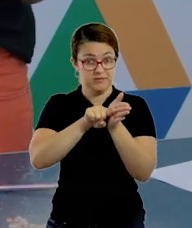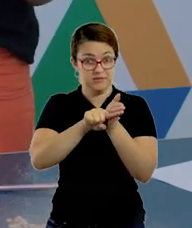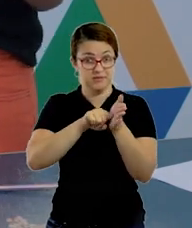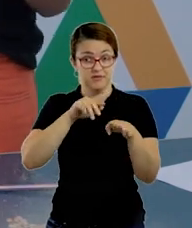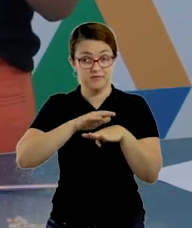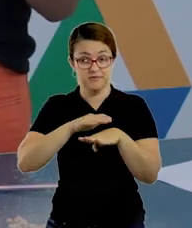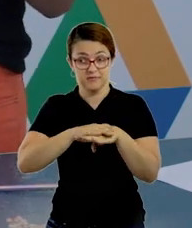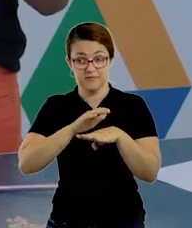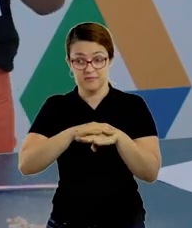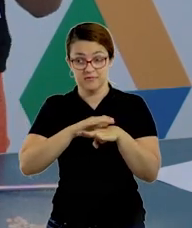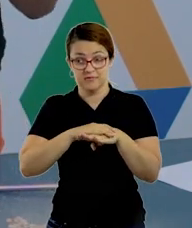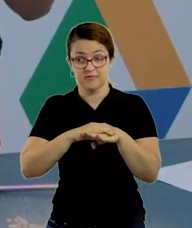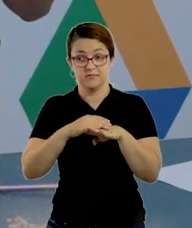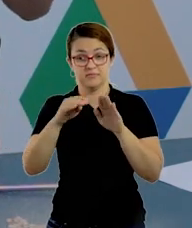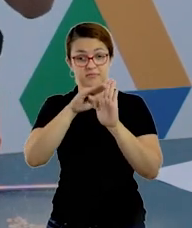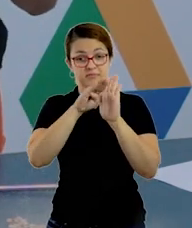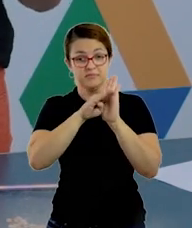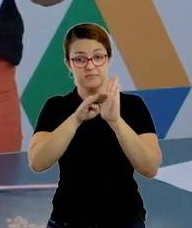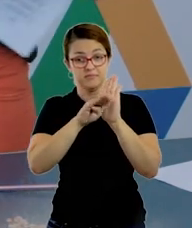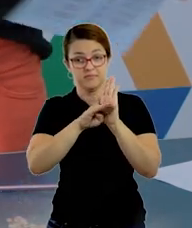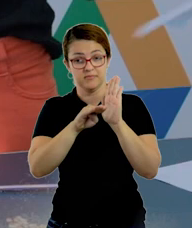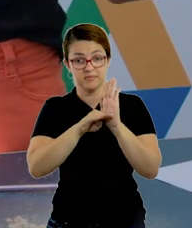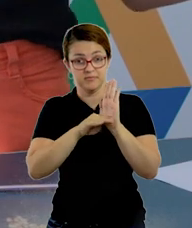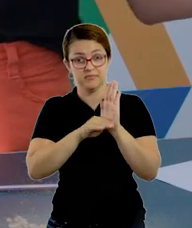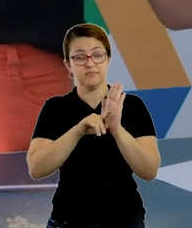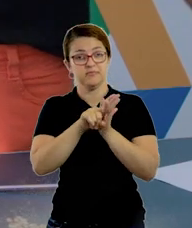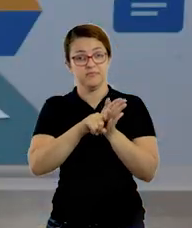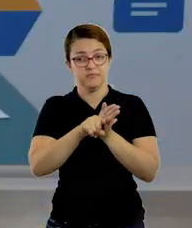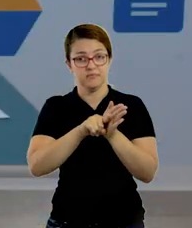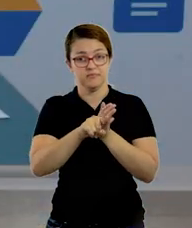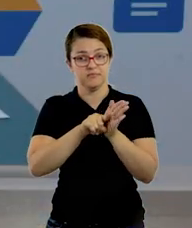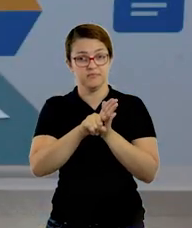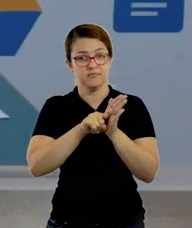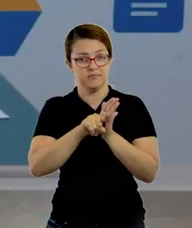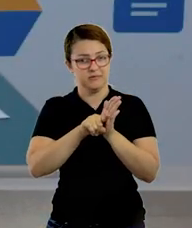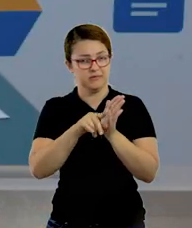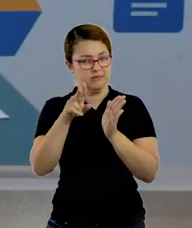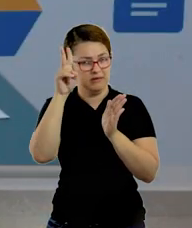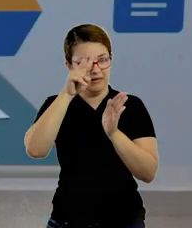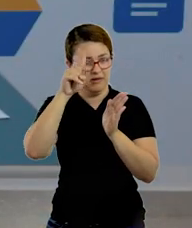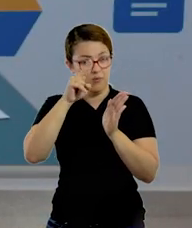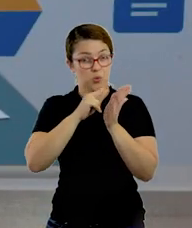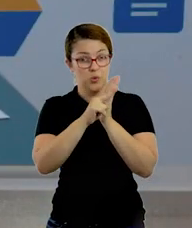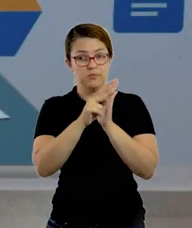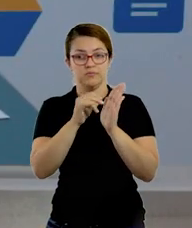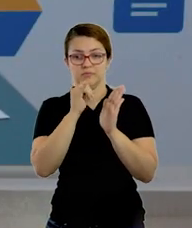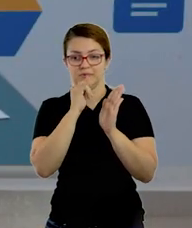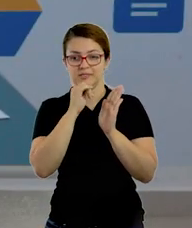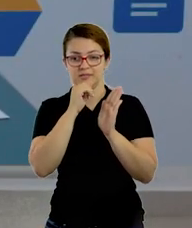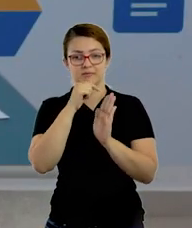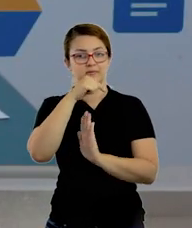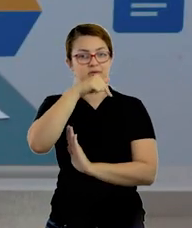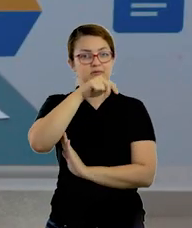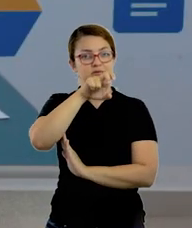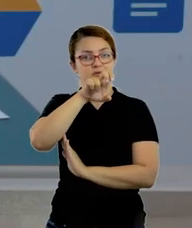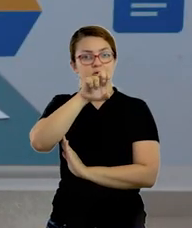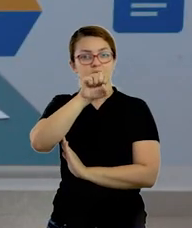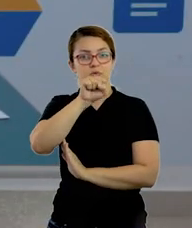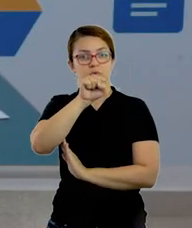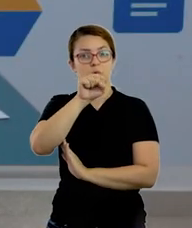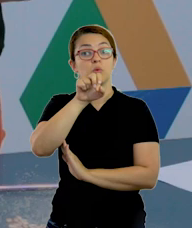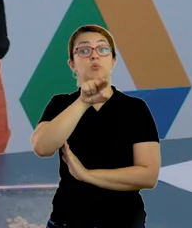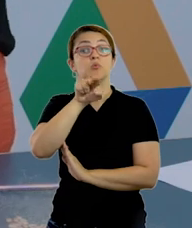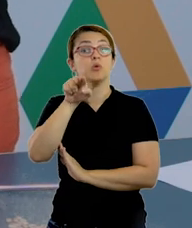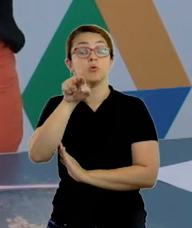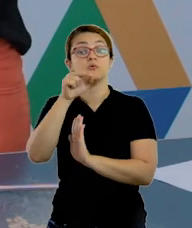e consulta ela para poder fazer a escrita, tá? Então, por exemplo, aqui eu tenho o número 758 com os algarismos, né? E na frente, você